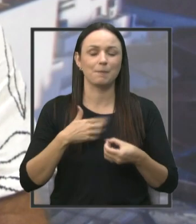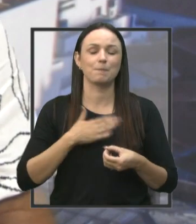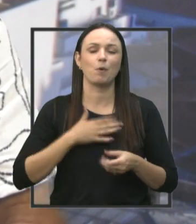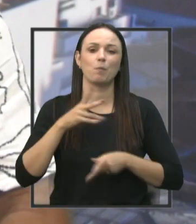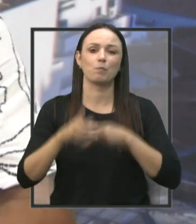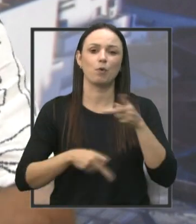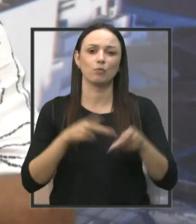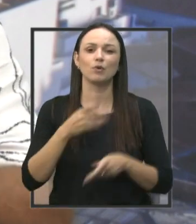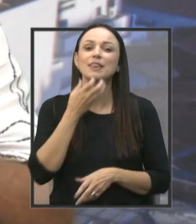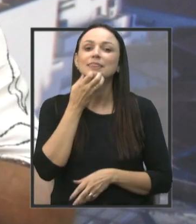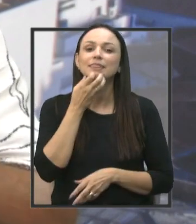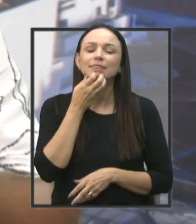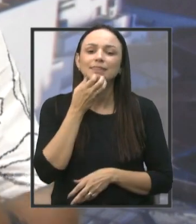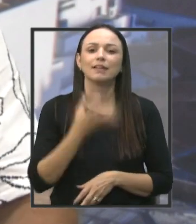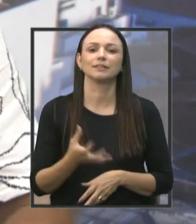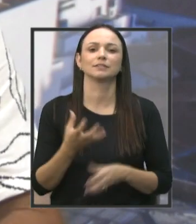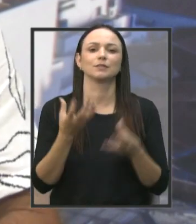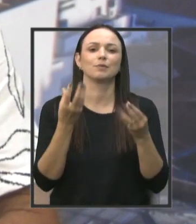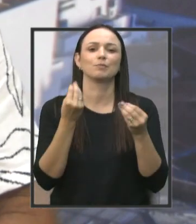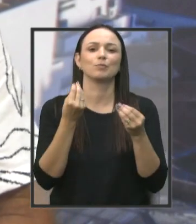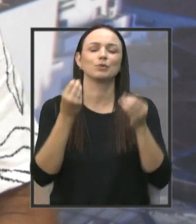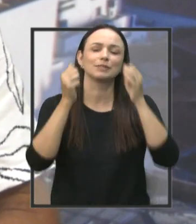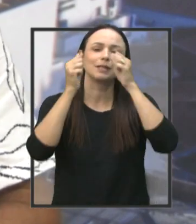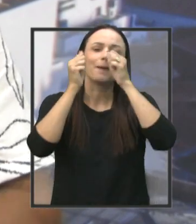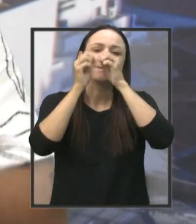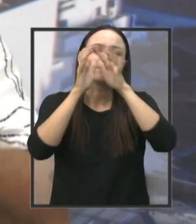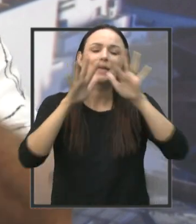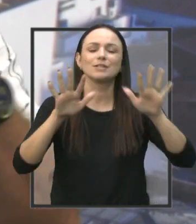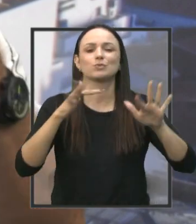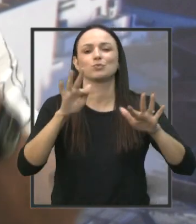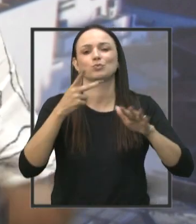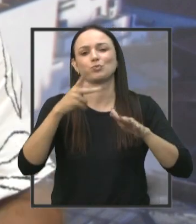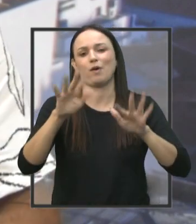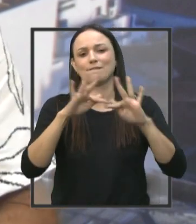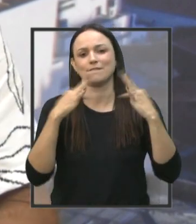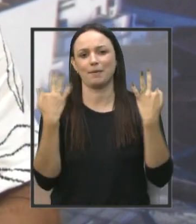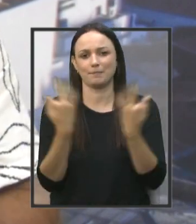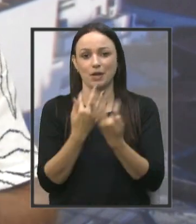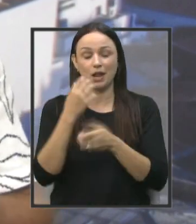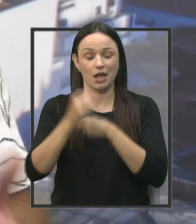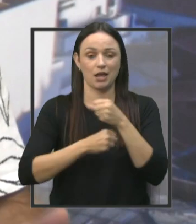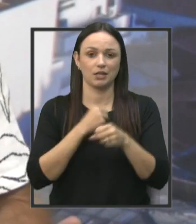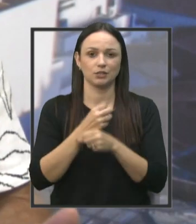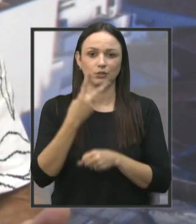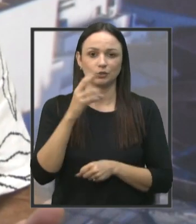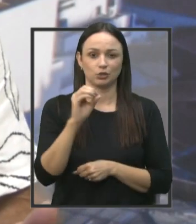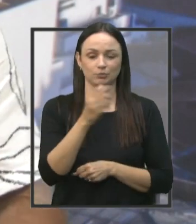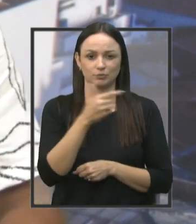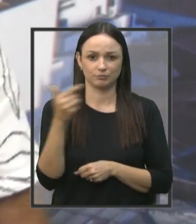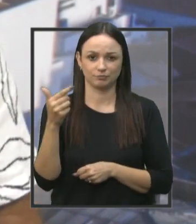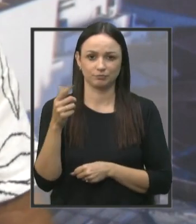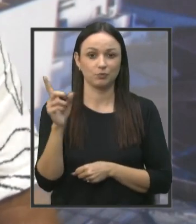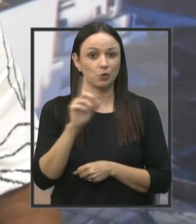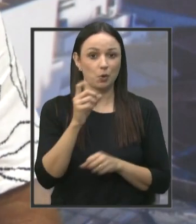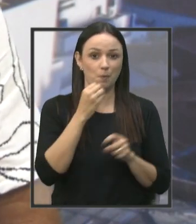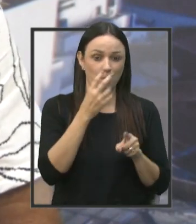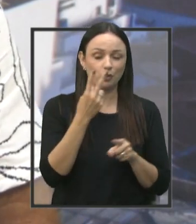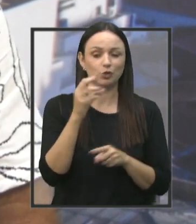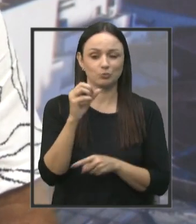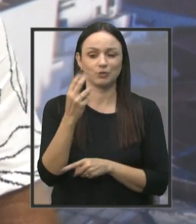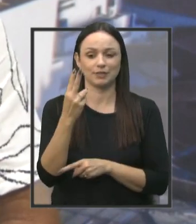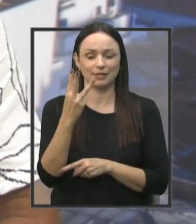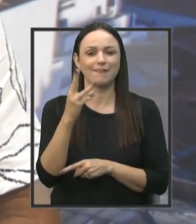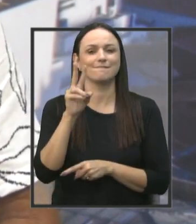um Natal de muitas bênçãos na sua família, certo? Que se o ano de 2022 não foi tão bom, 23 será,